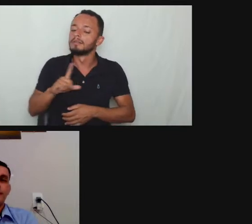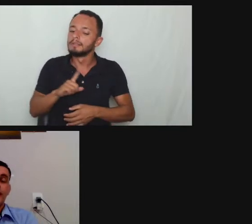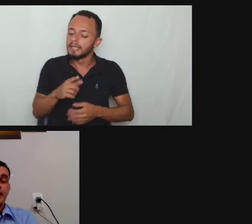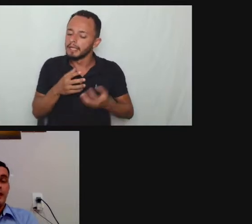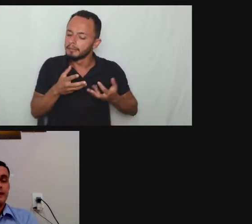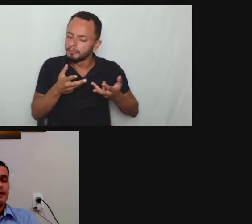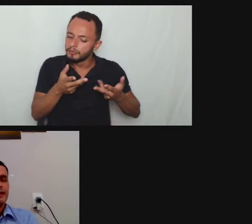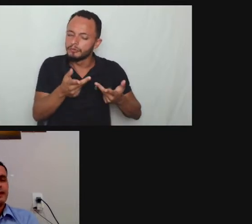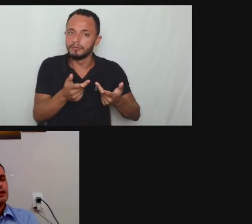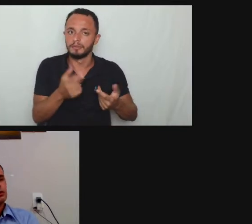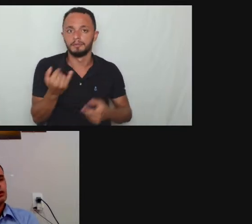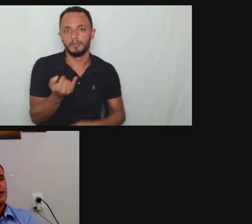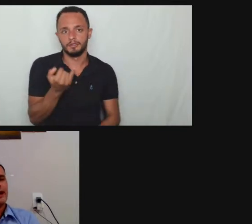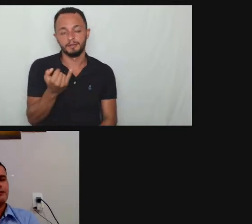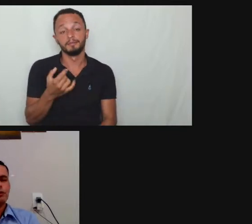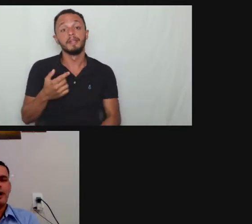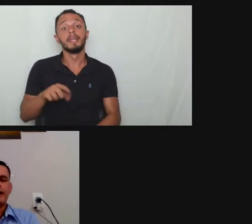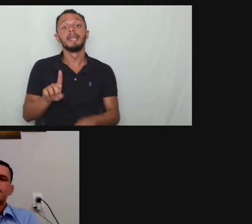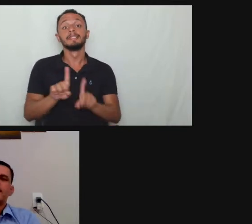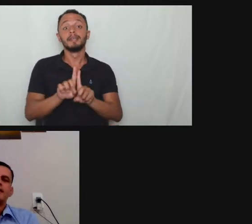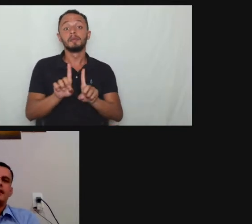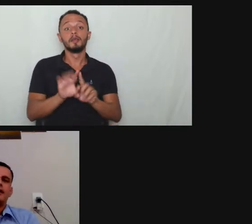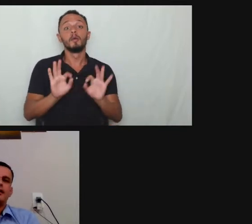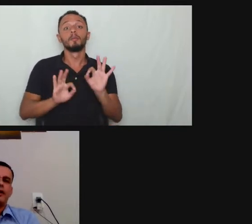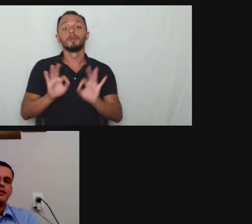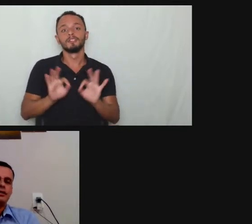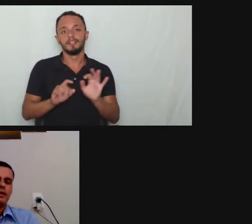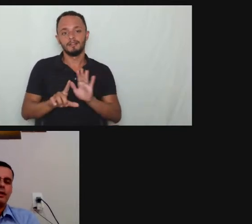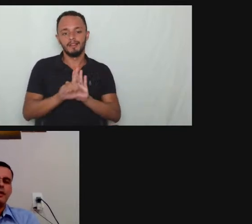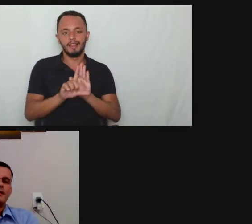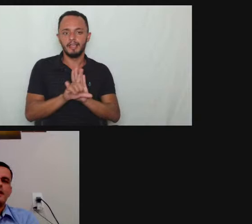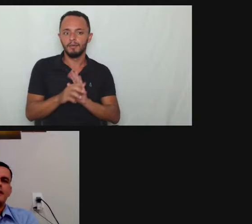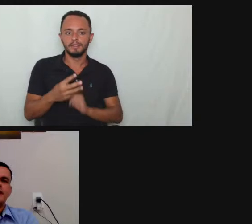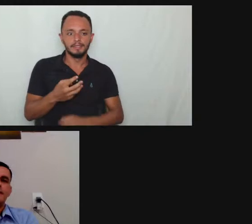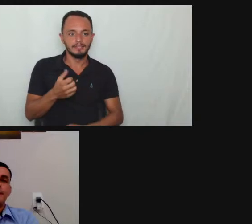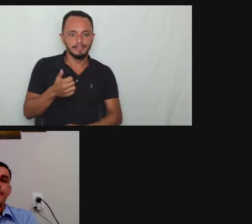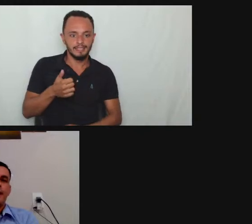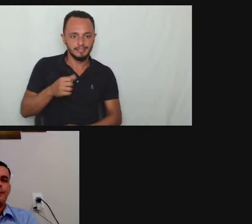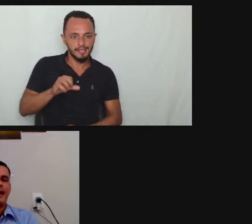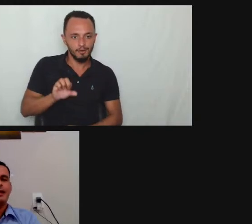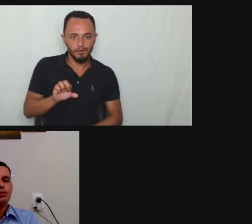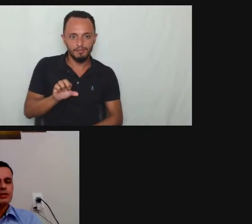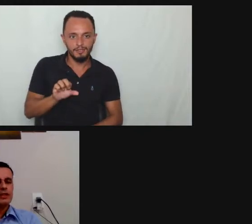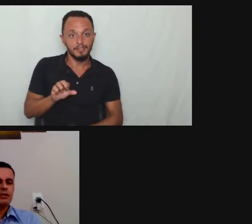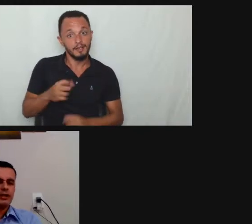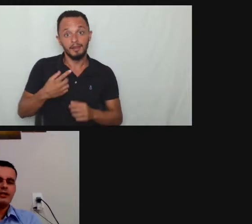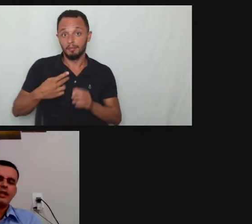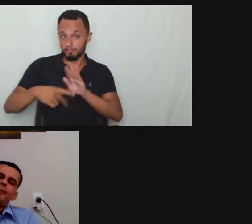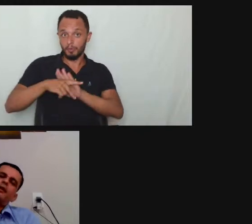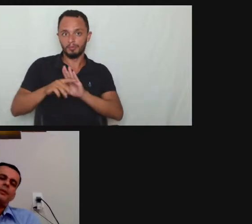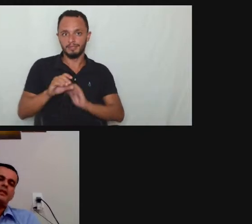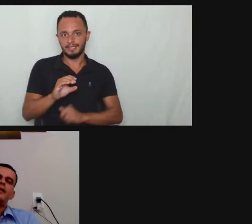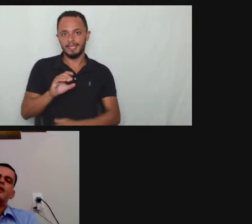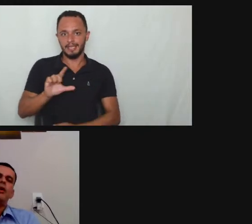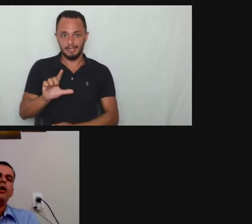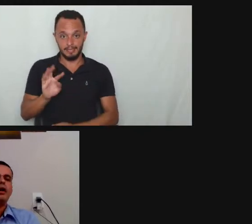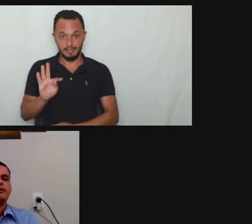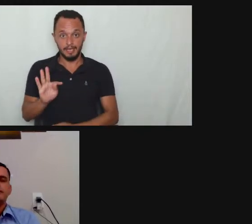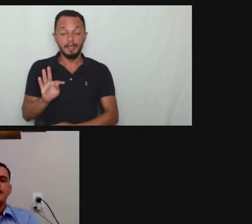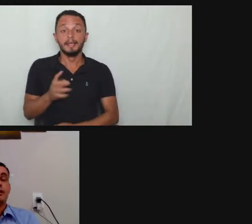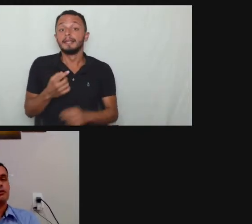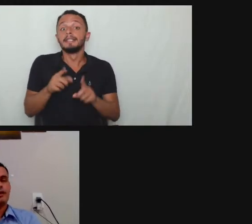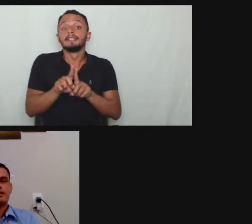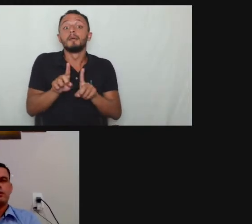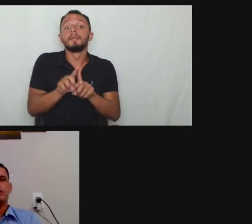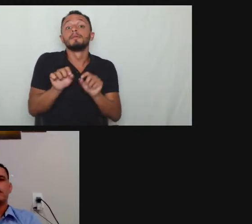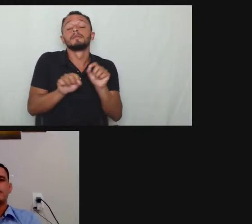419 ele tá incluindo o parágrafo 4º na no artigo 58 do CLT para reduzir jornada de trabalho do PCD em